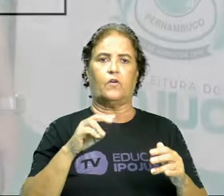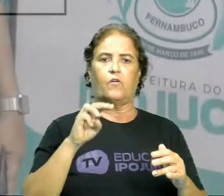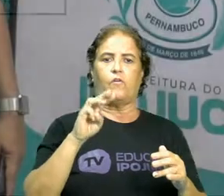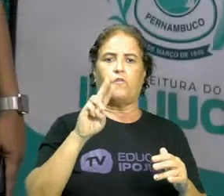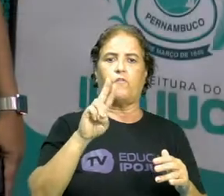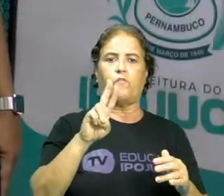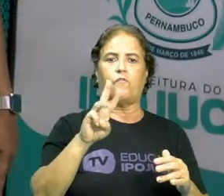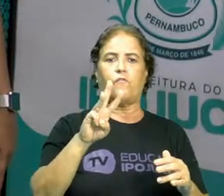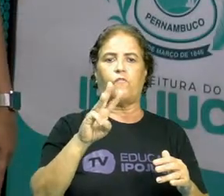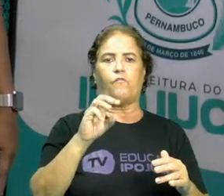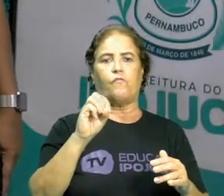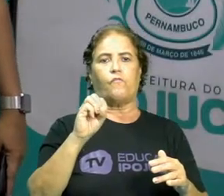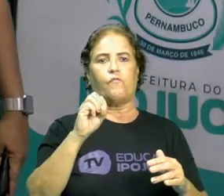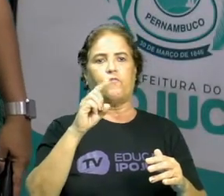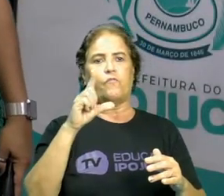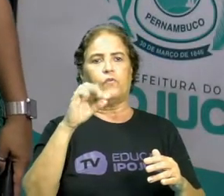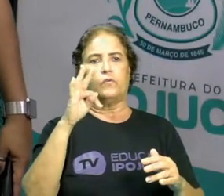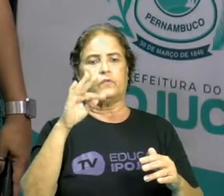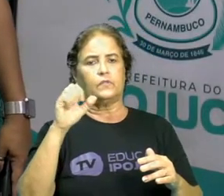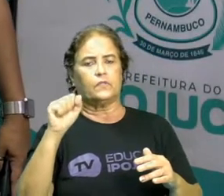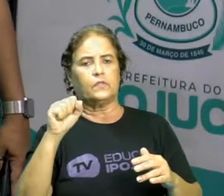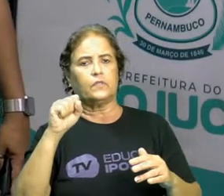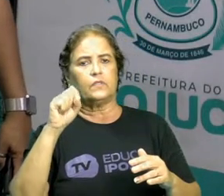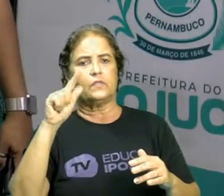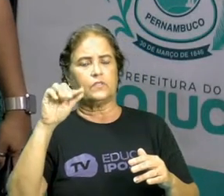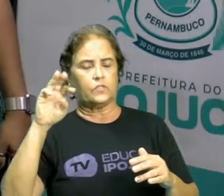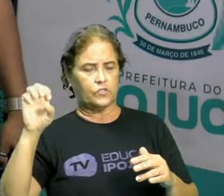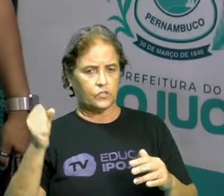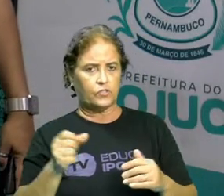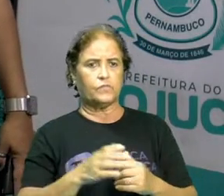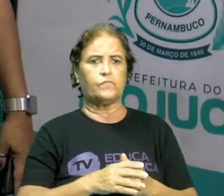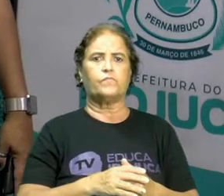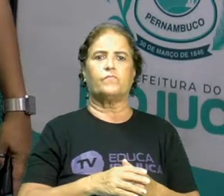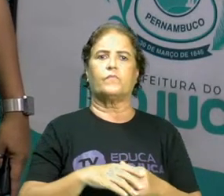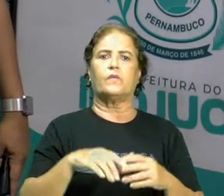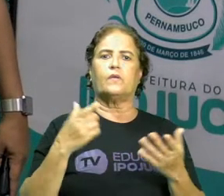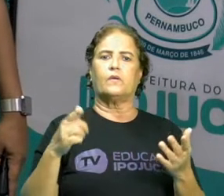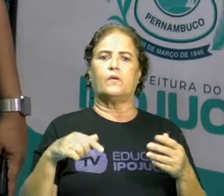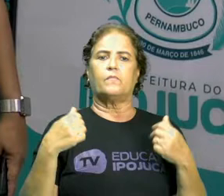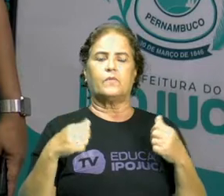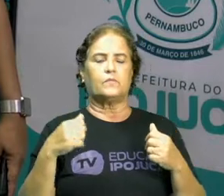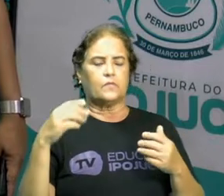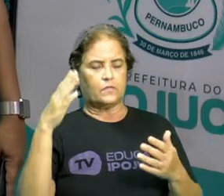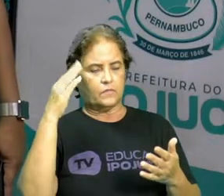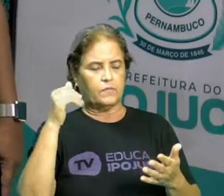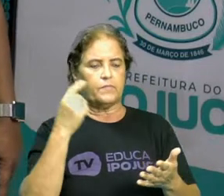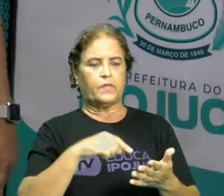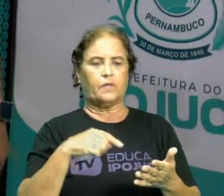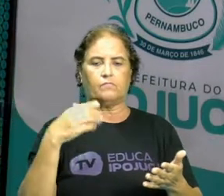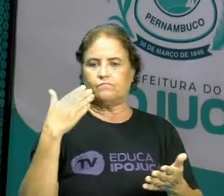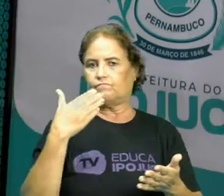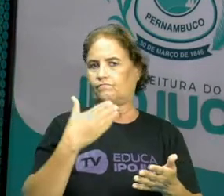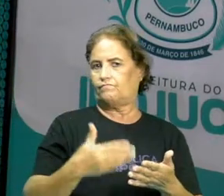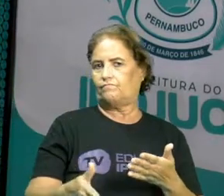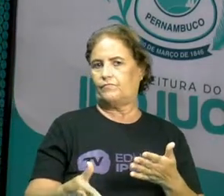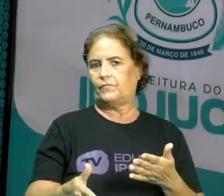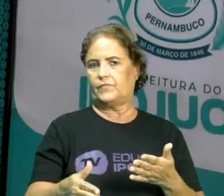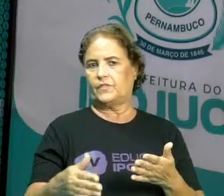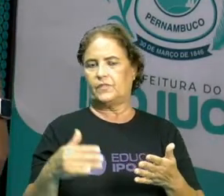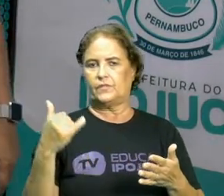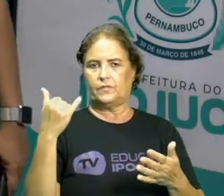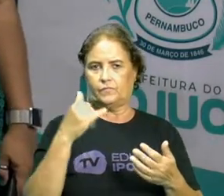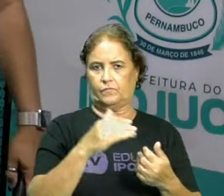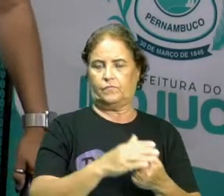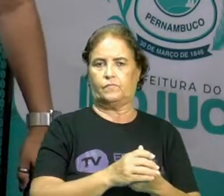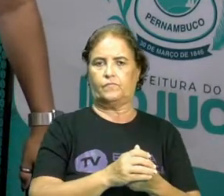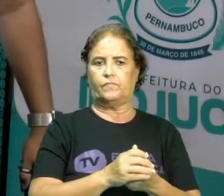Voltagem, amperagem, quanta atenção ele aguenta. Para a gente não perder o aparelho assim que a gente ganha. Então é sempre importante a gente ver